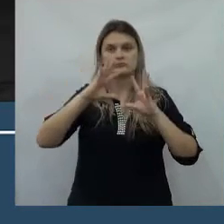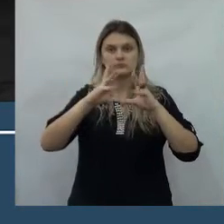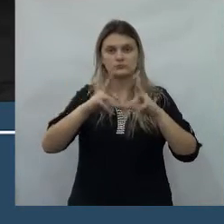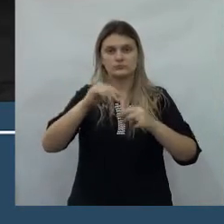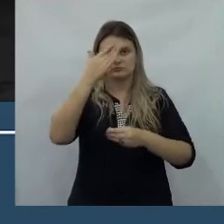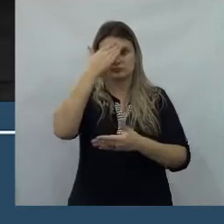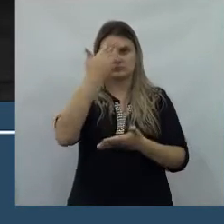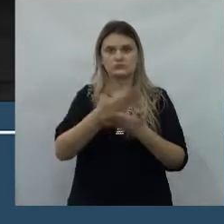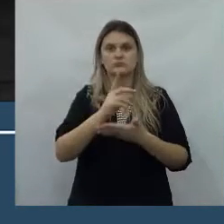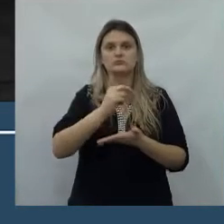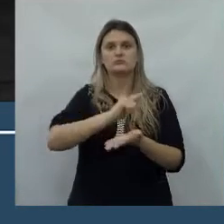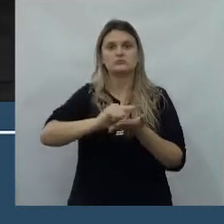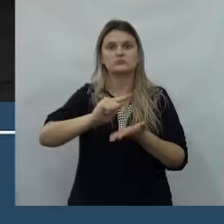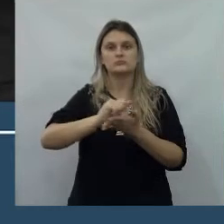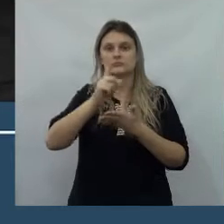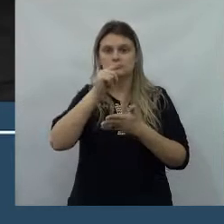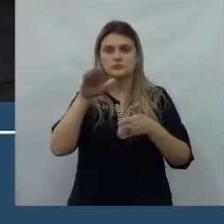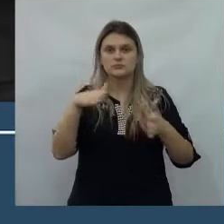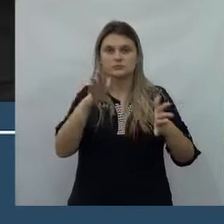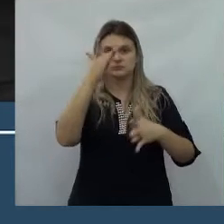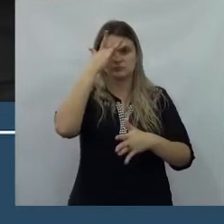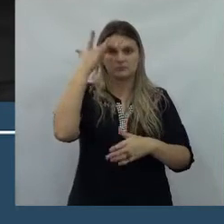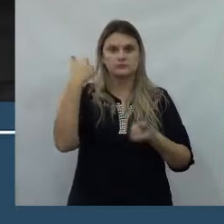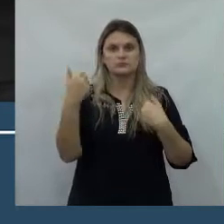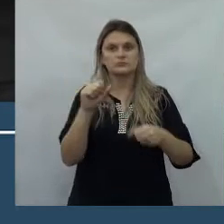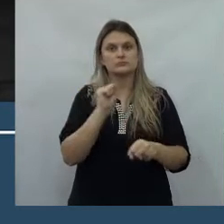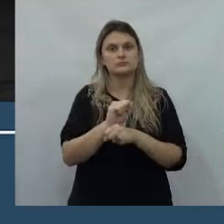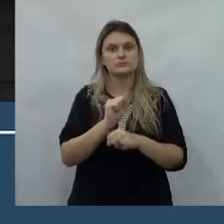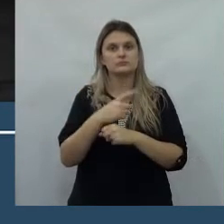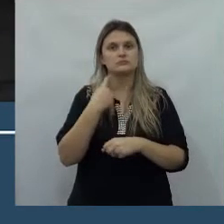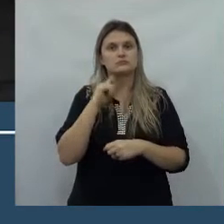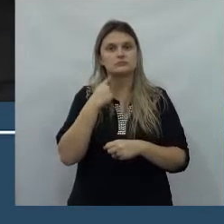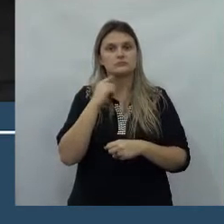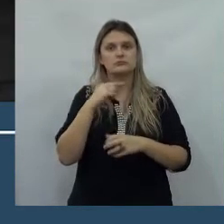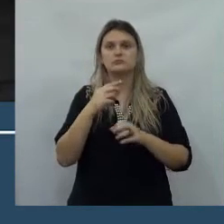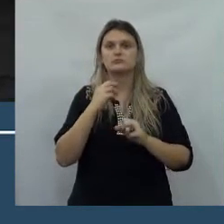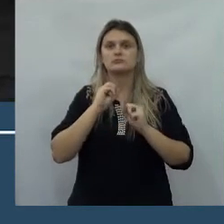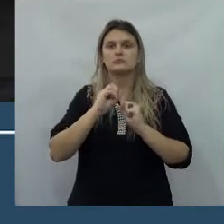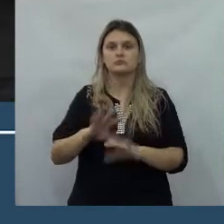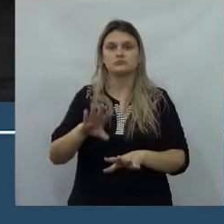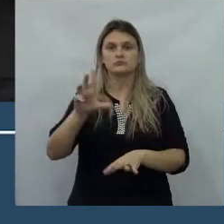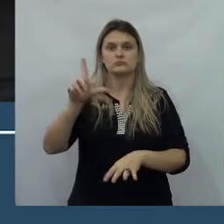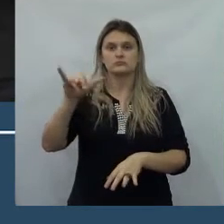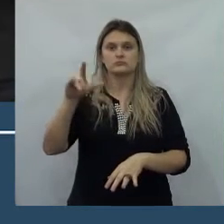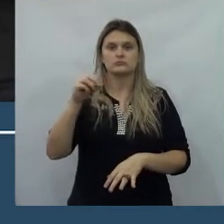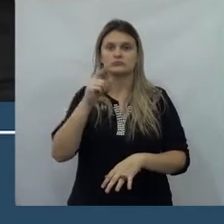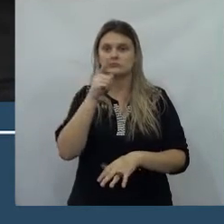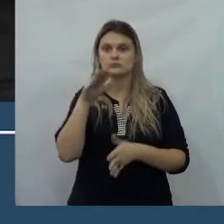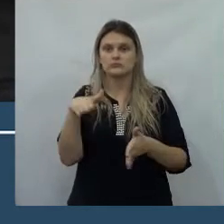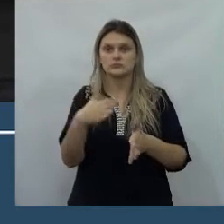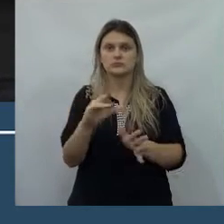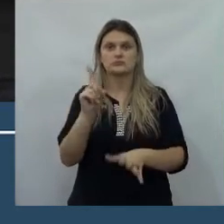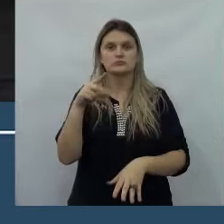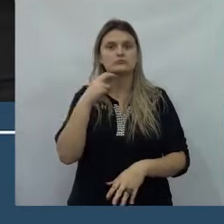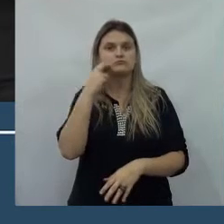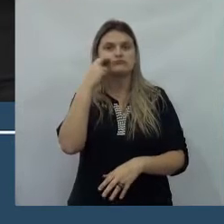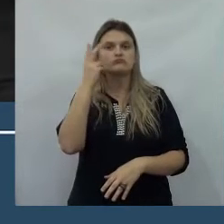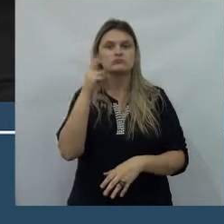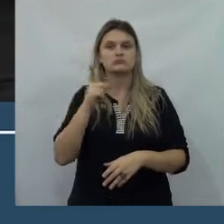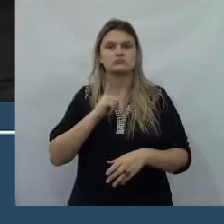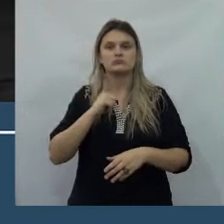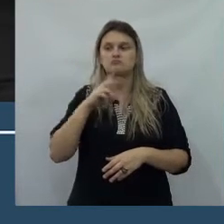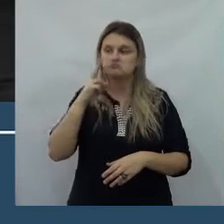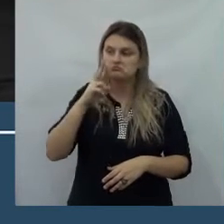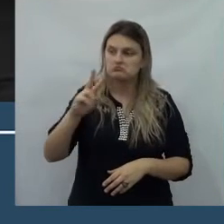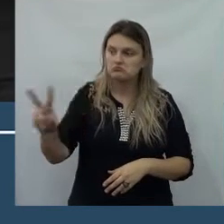fazendo também conscientização com aquela comunidade, que eles não devem jogar o lixo no rio. Porque está uma vergonha que a gente passe da hora de ir por rio da areia, o